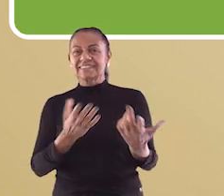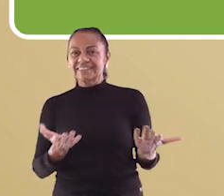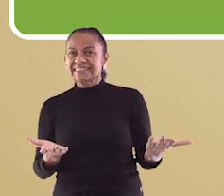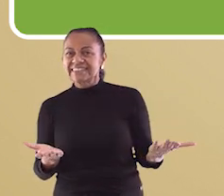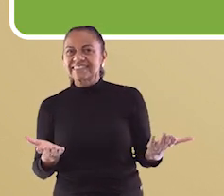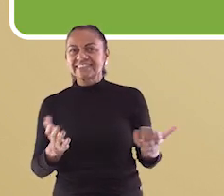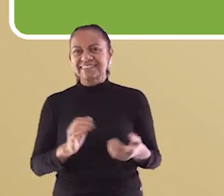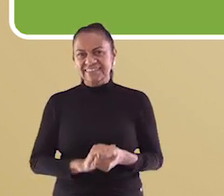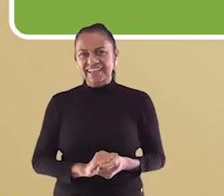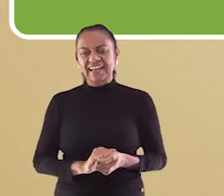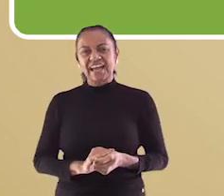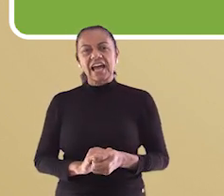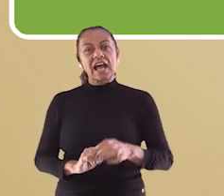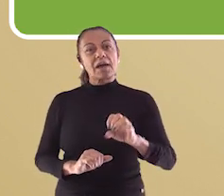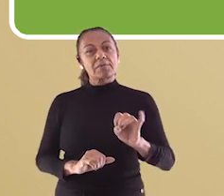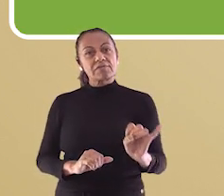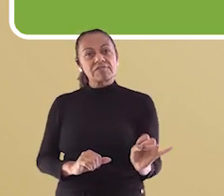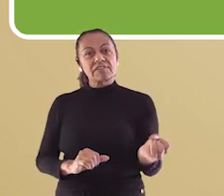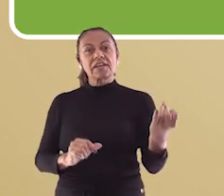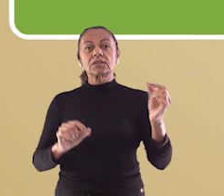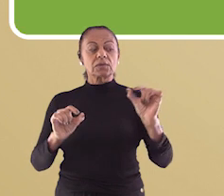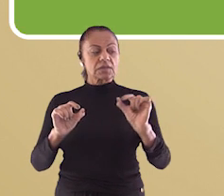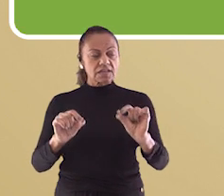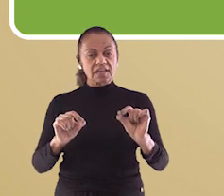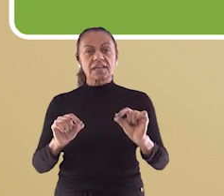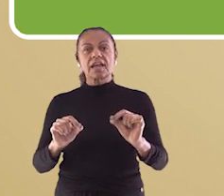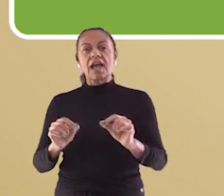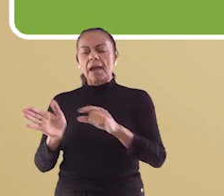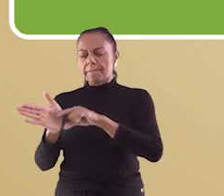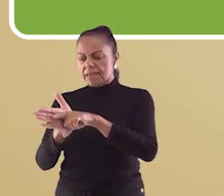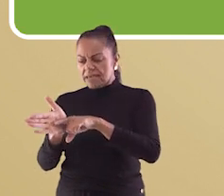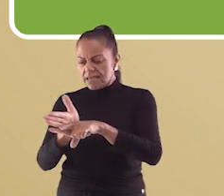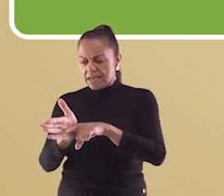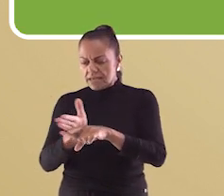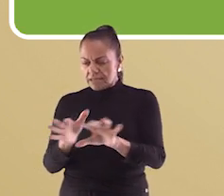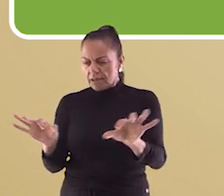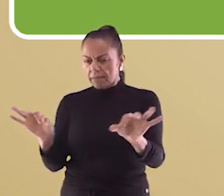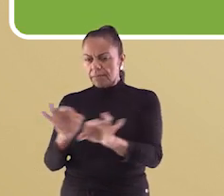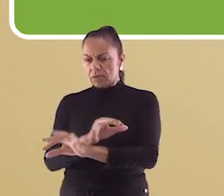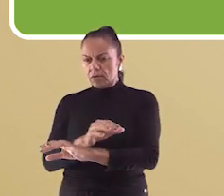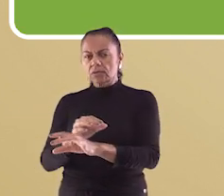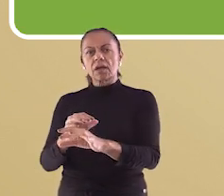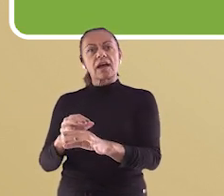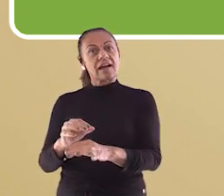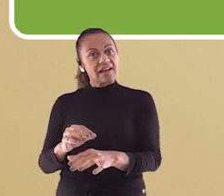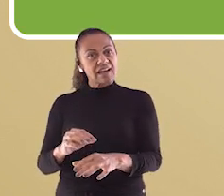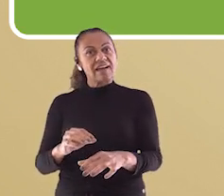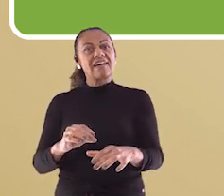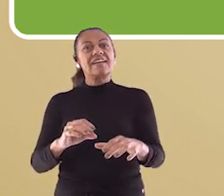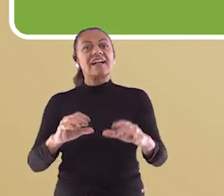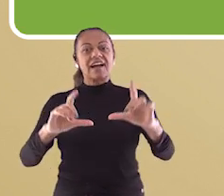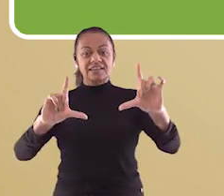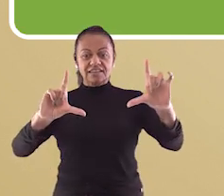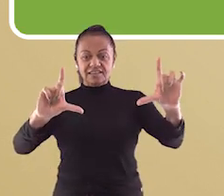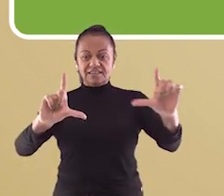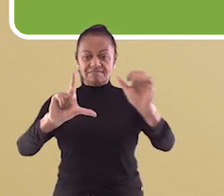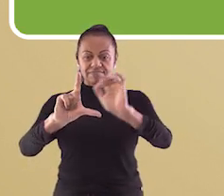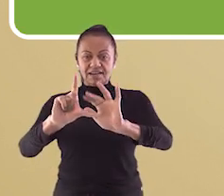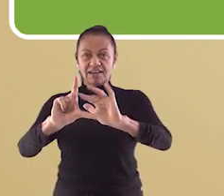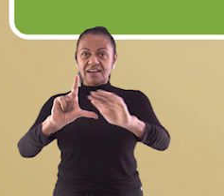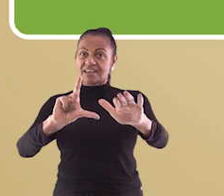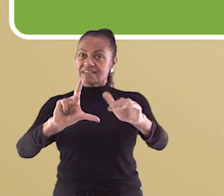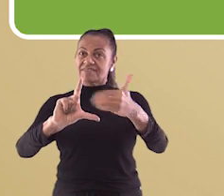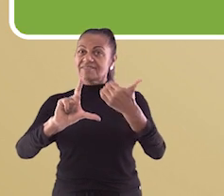e ao meio ambiente. que acham? Aproveite e envie sua pesquisa para nós por meio do QR Code que está